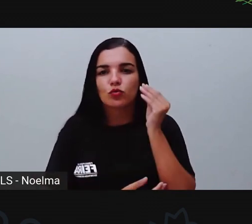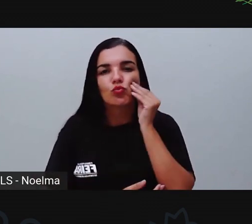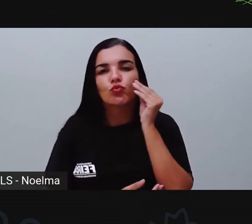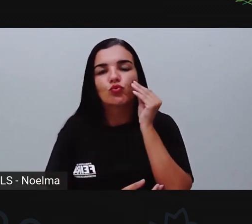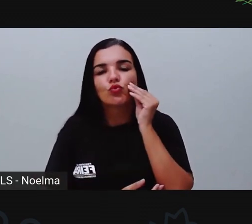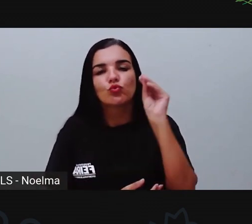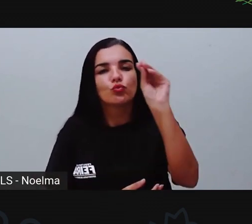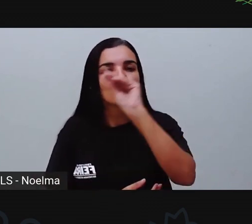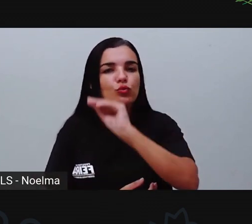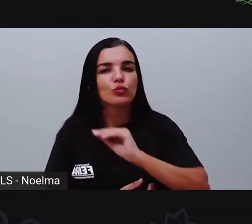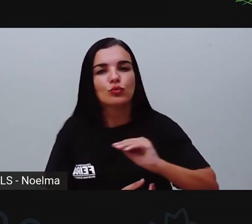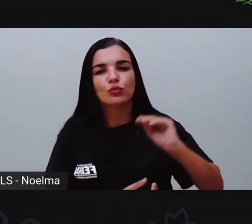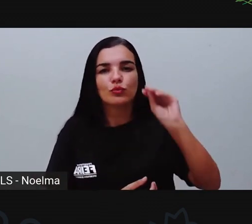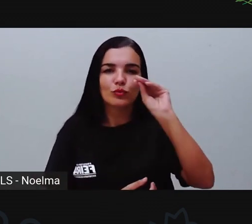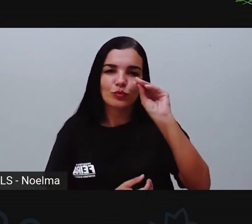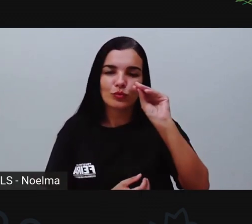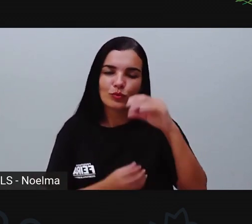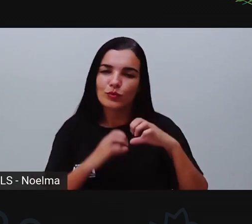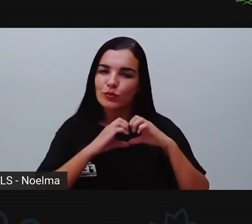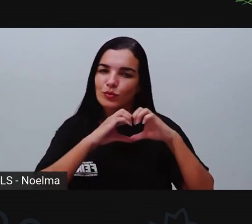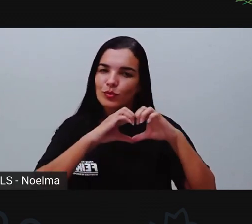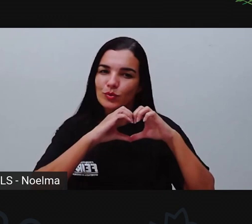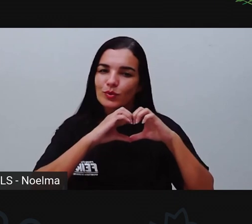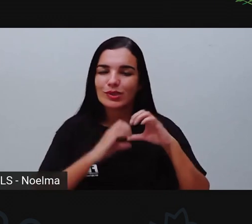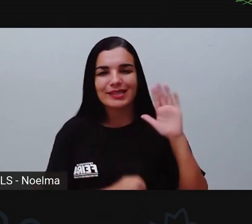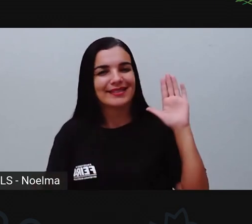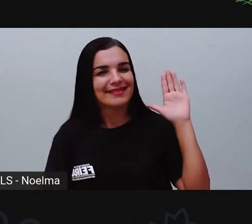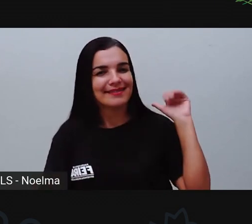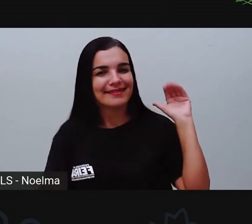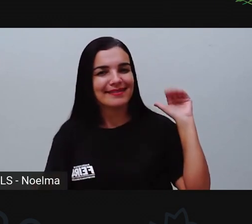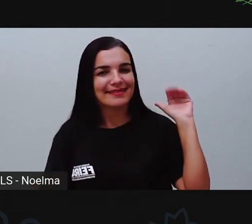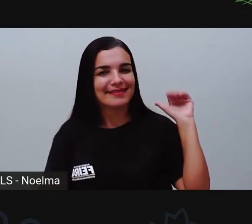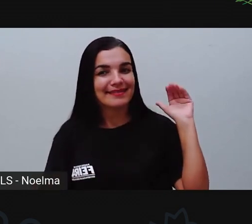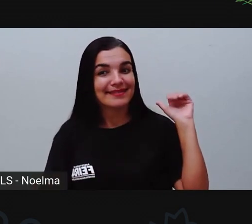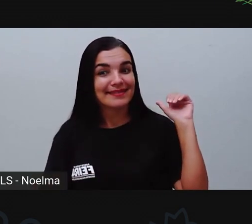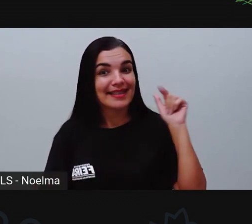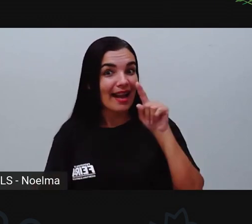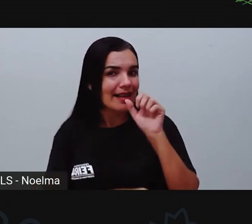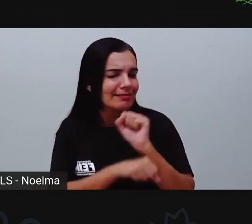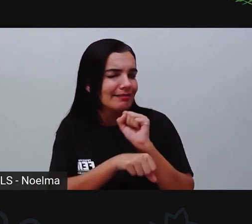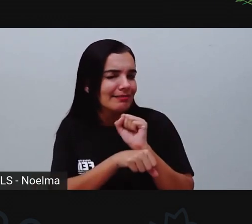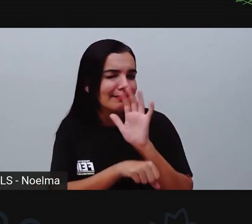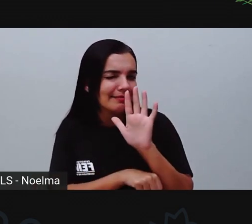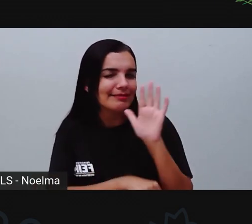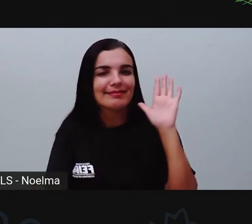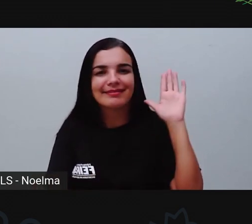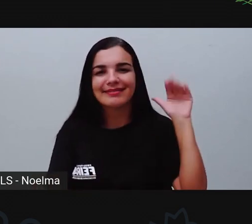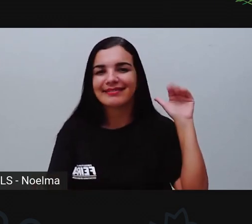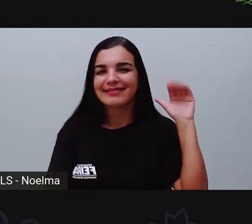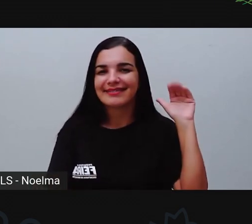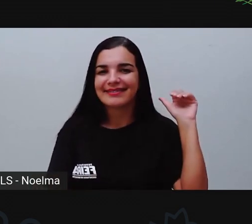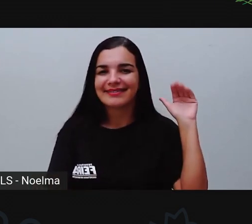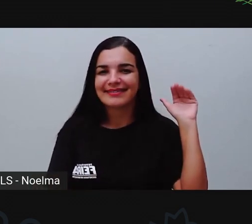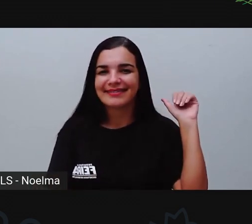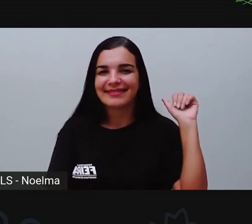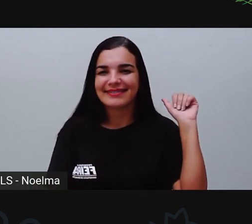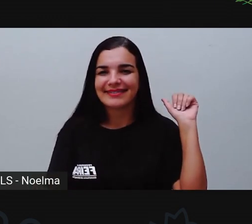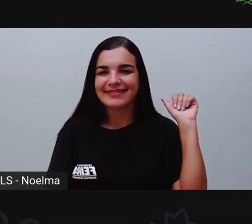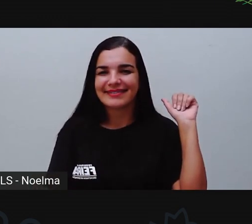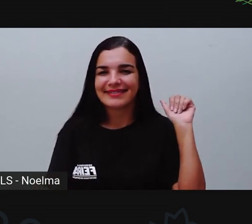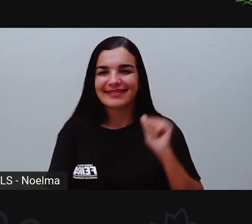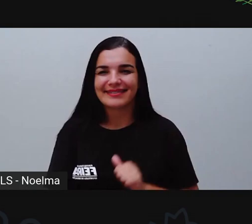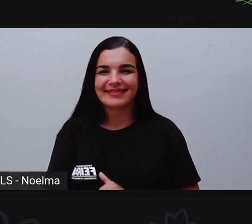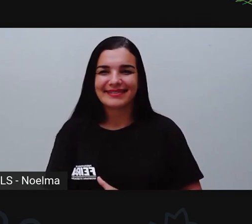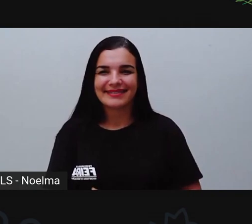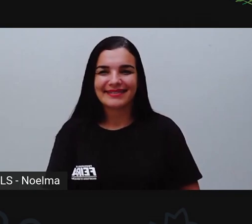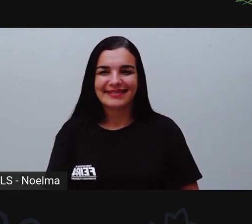Um beijo no coração de cada um de vocês. E a gente te aguardo para a próxima aula. Beijão e tchau, tchau!